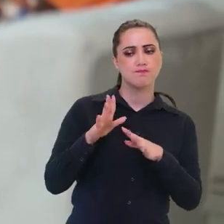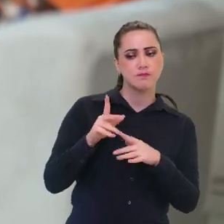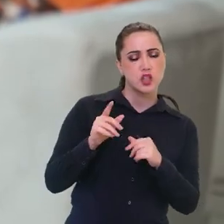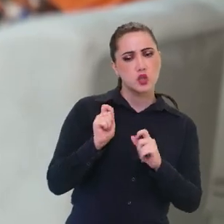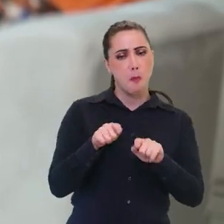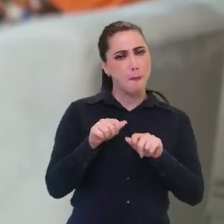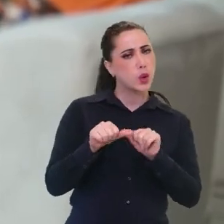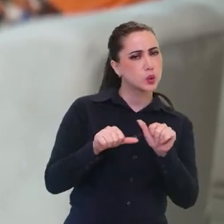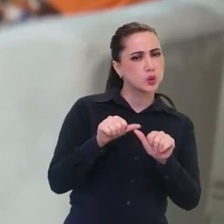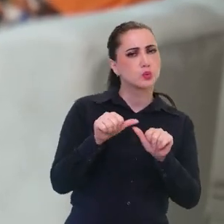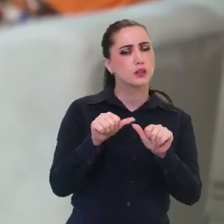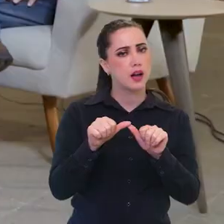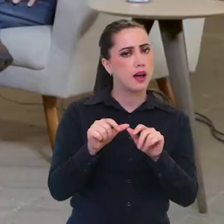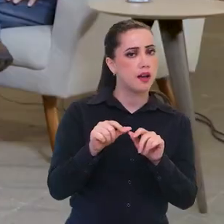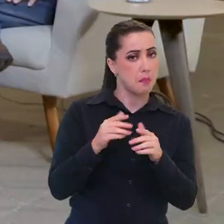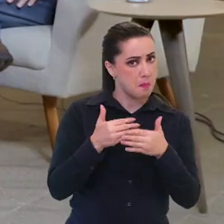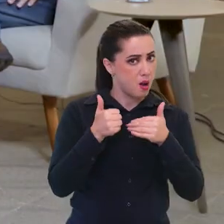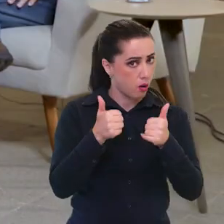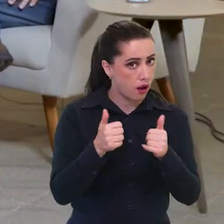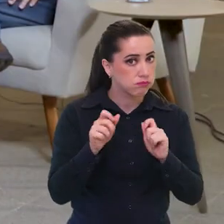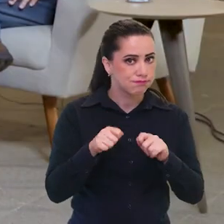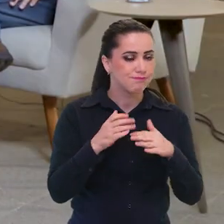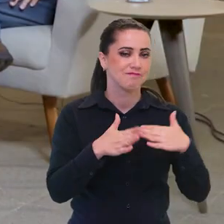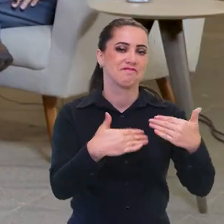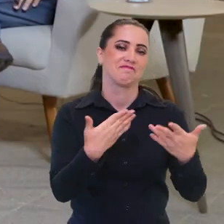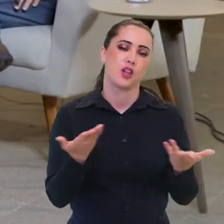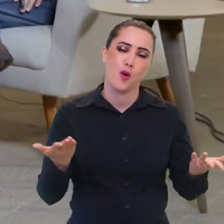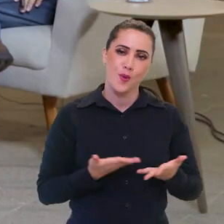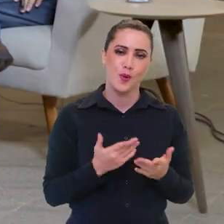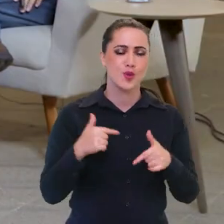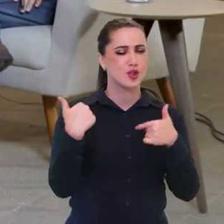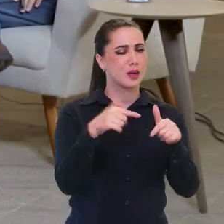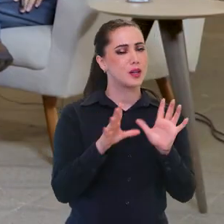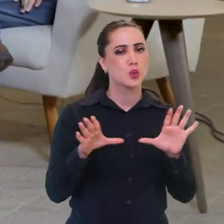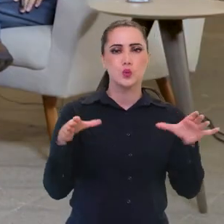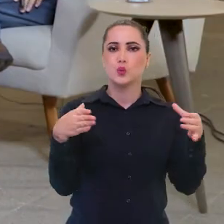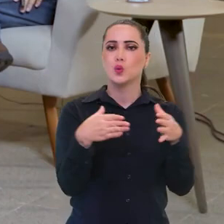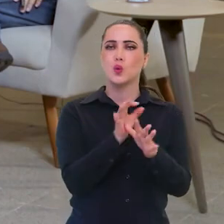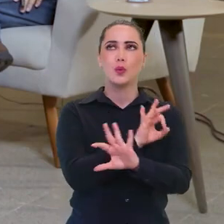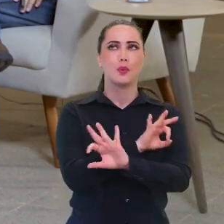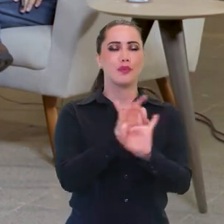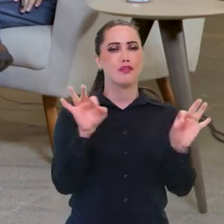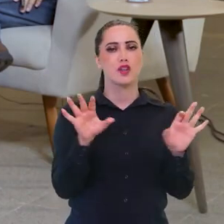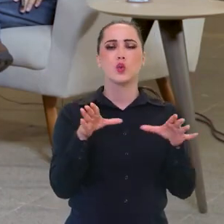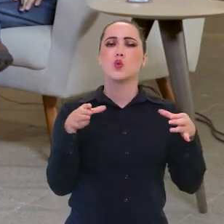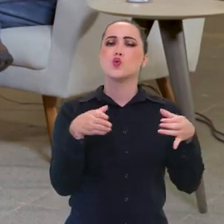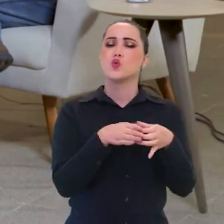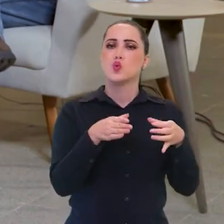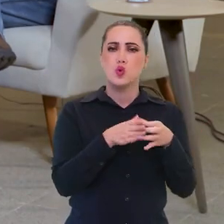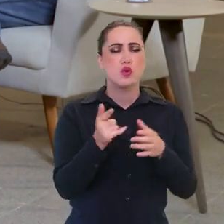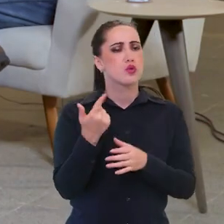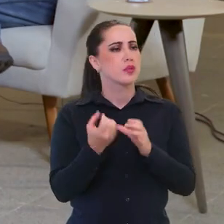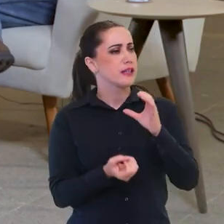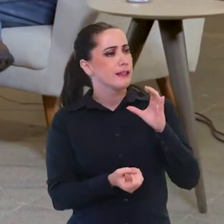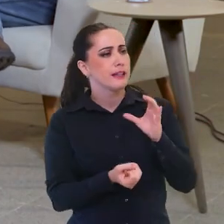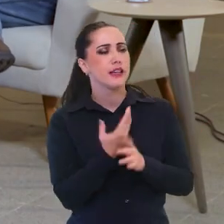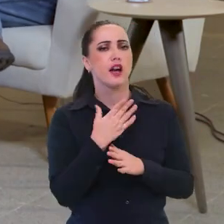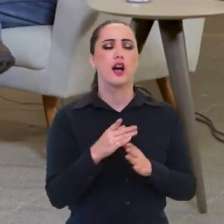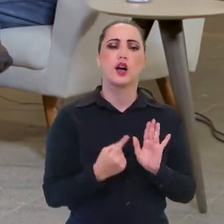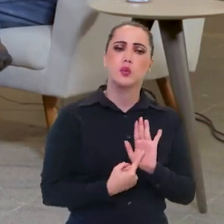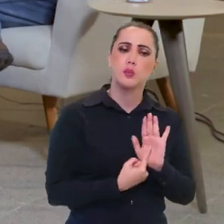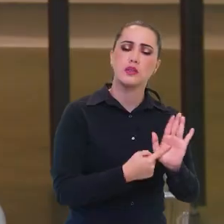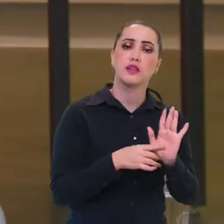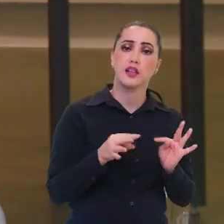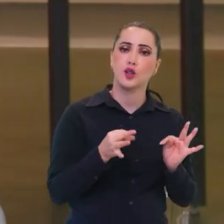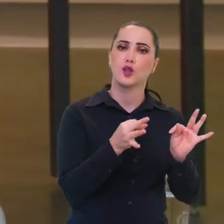melhorar, né? Então, essa é a minha postura no Ministério da Cultura, com uma turma maravilhosa que está lá, uma galera implementando,